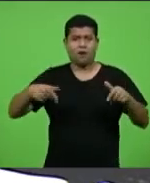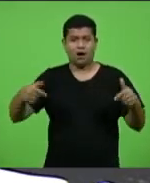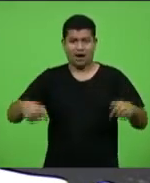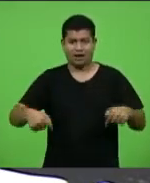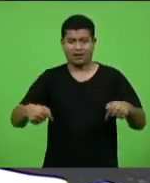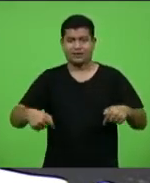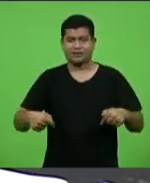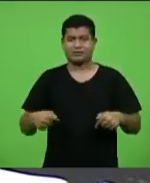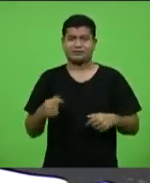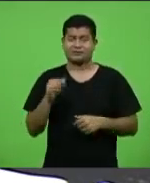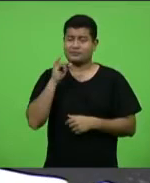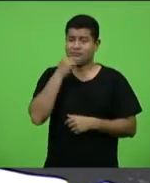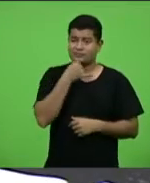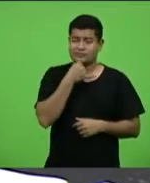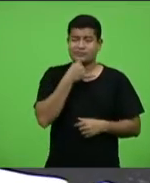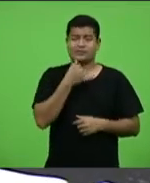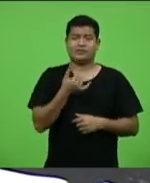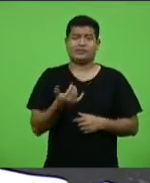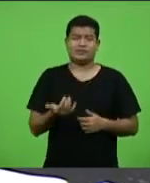infelizmente,